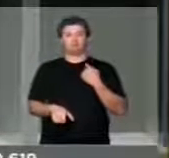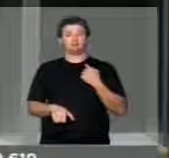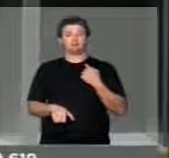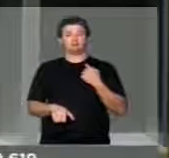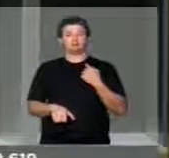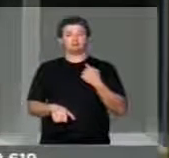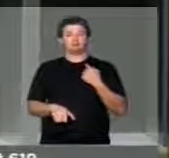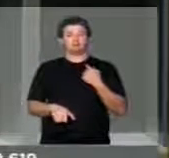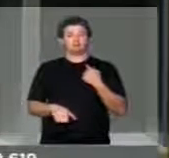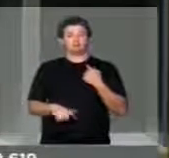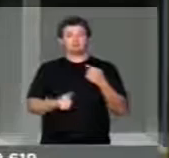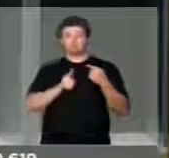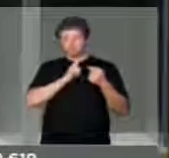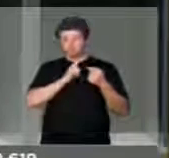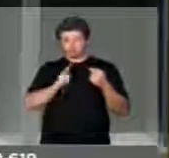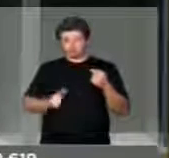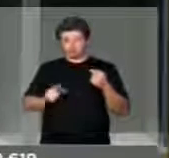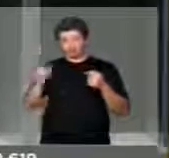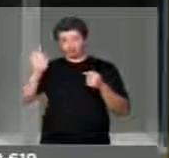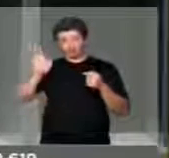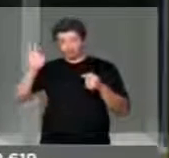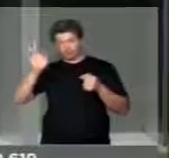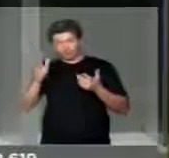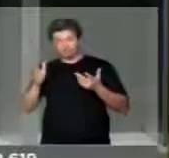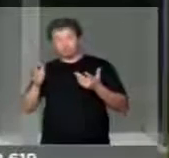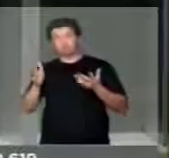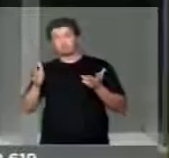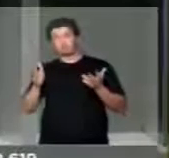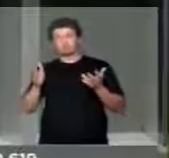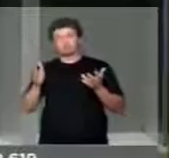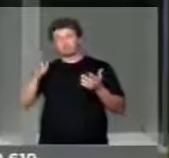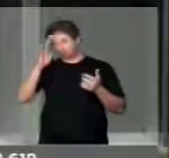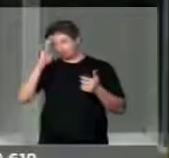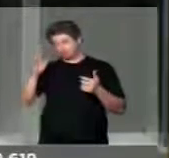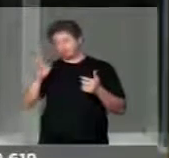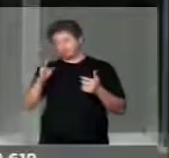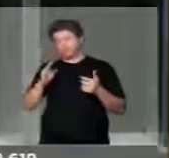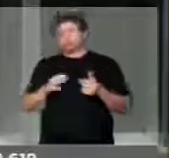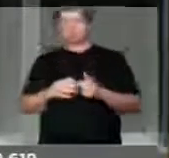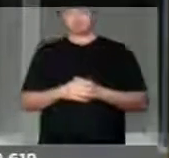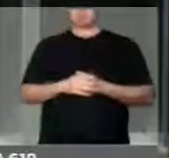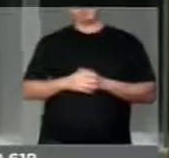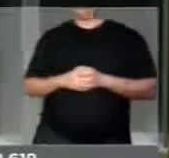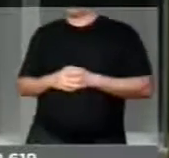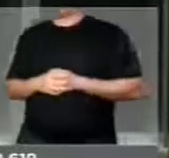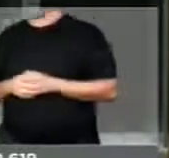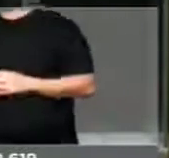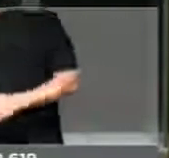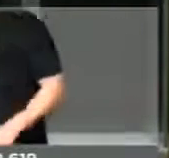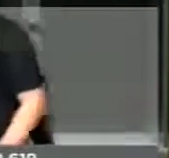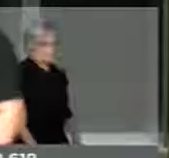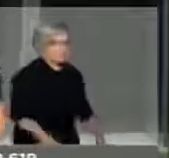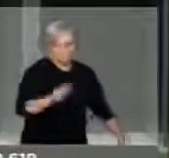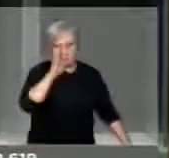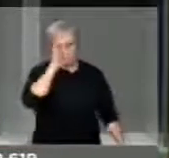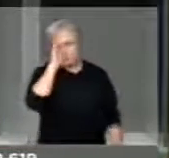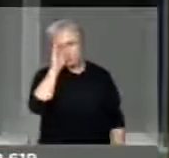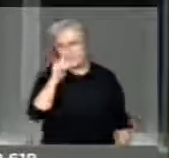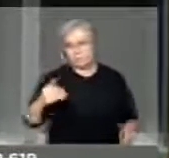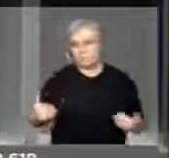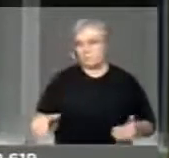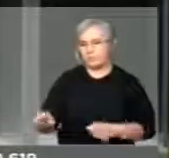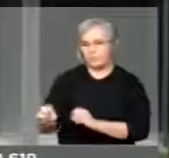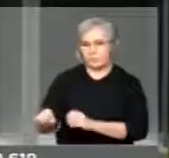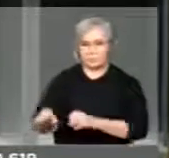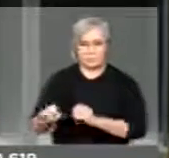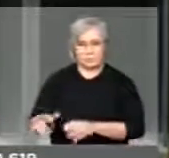O governo federal, sobretudo o Ministério da Educação, utilizou nesses últimos anos o